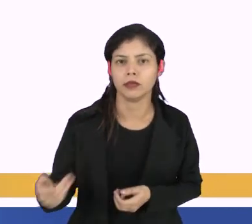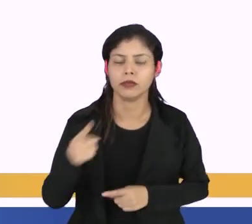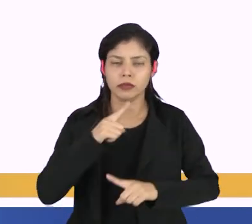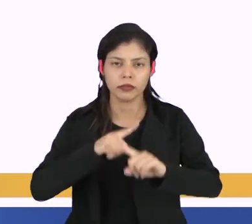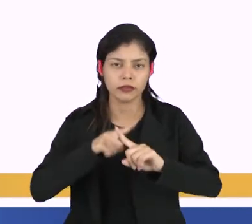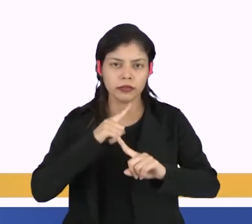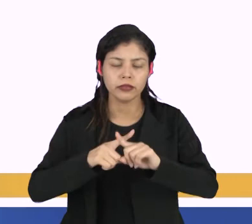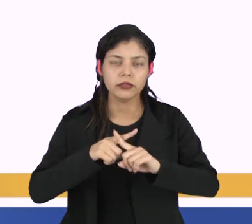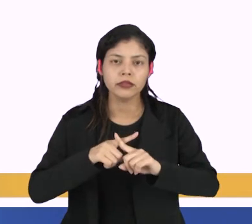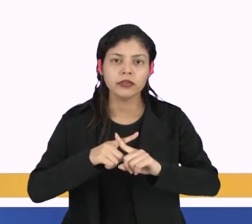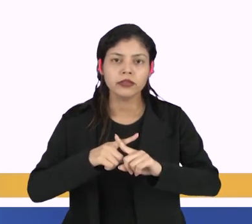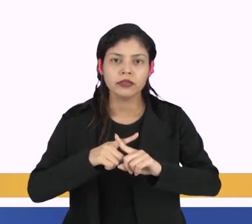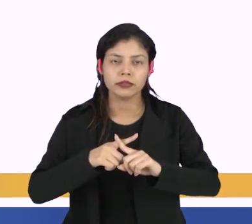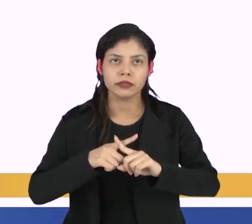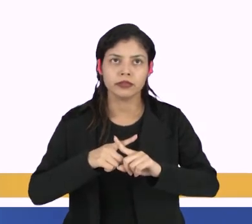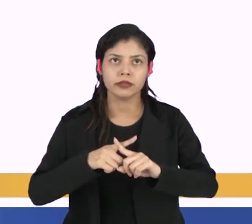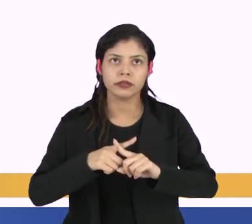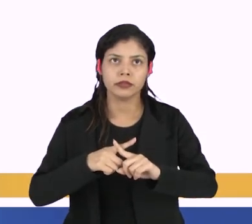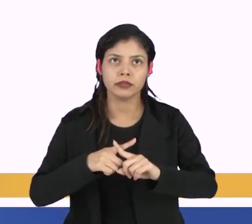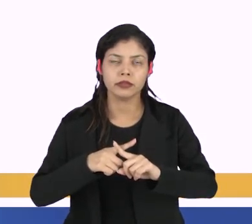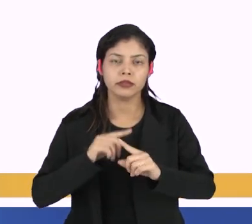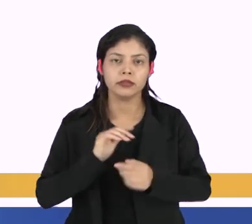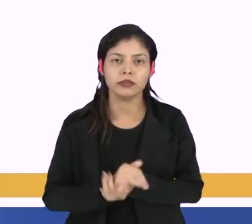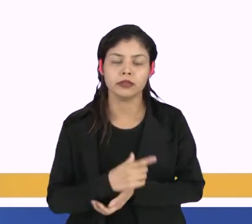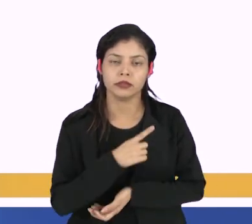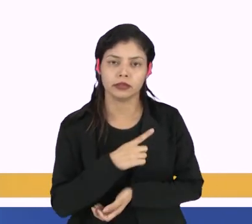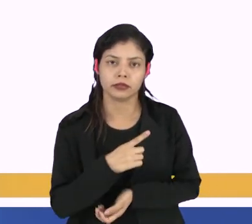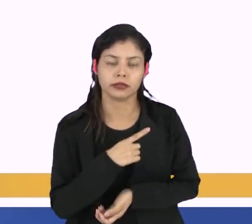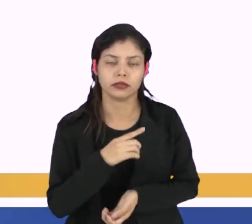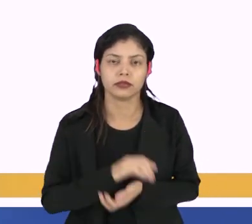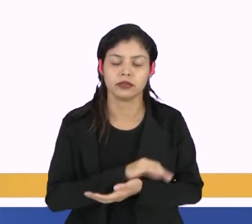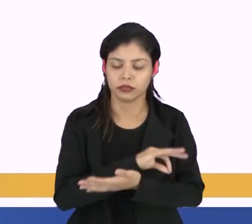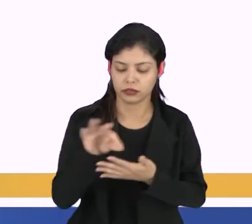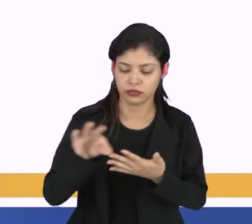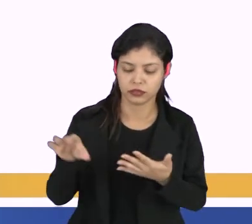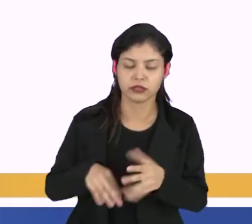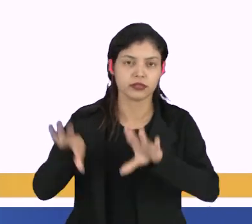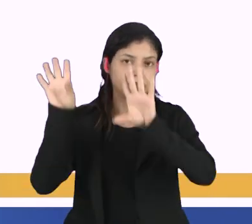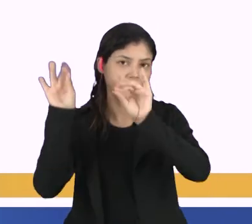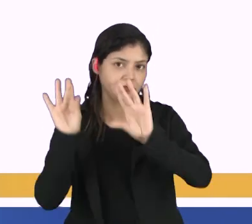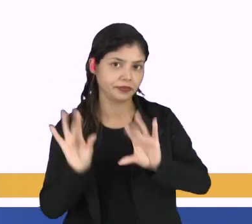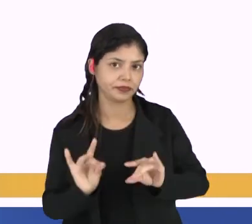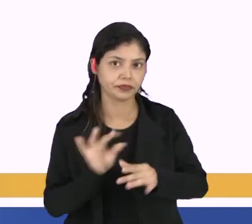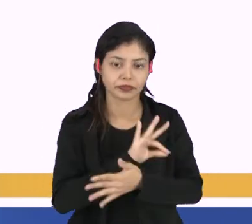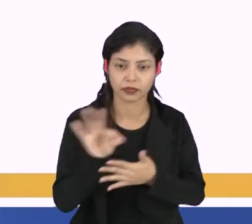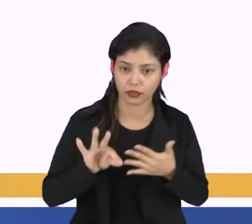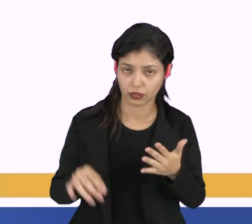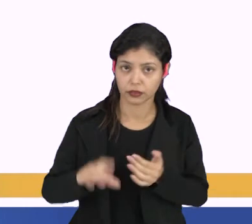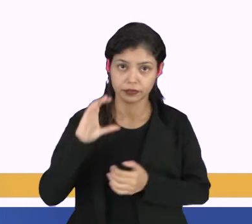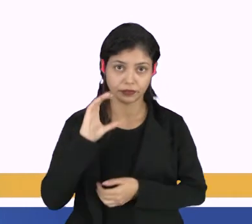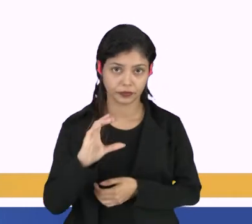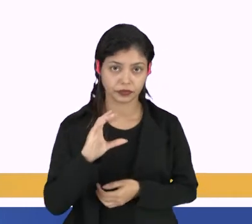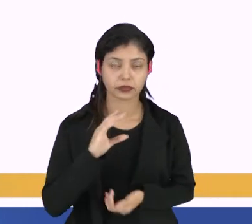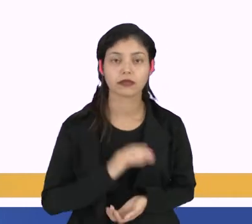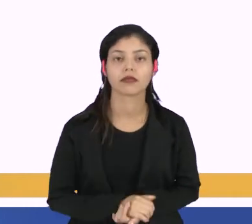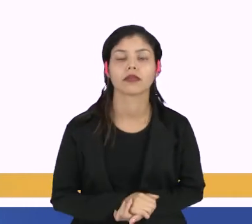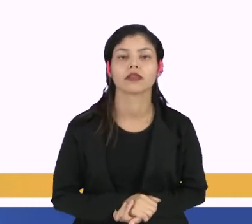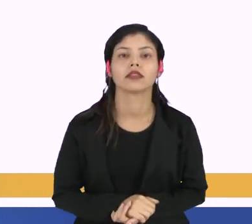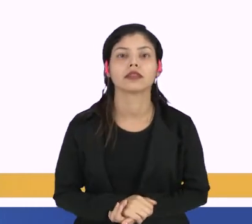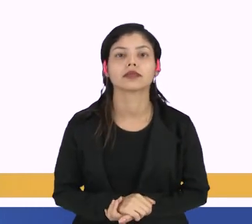multiplicar para obter os elementos de cada um da matriz C, vocês